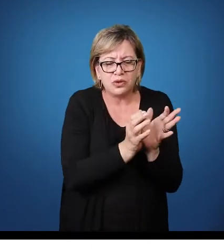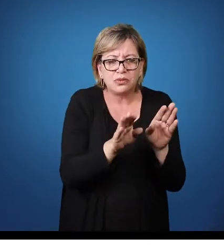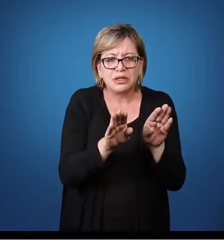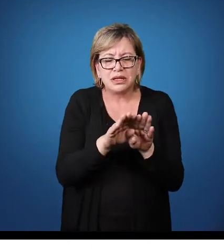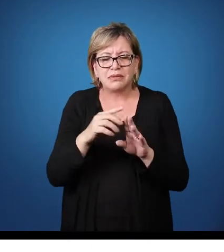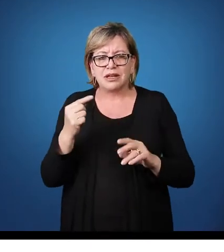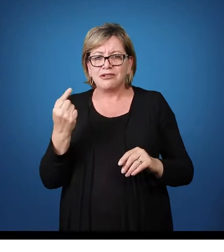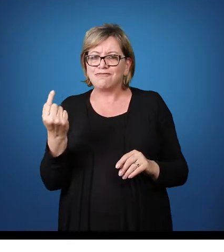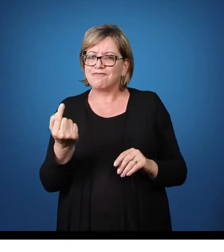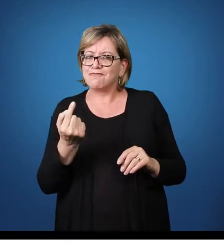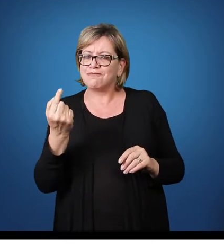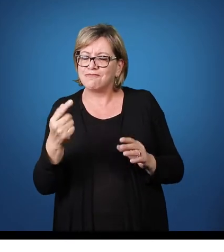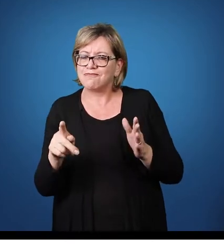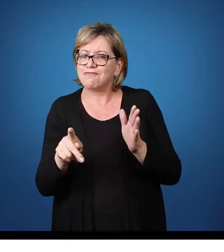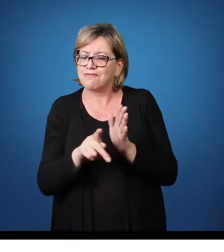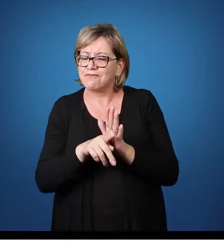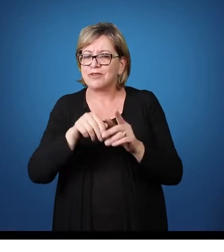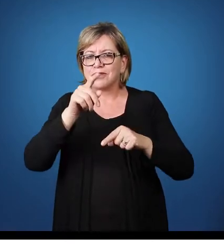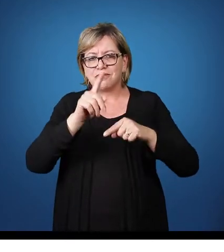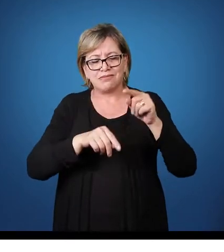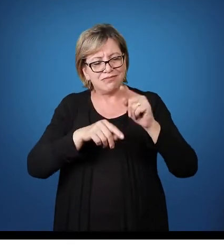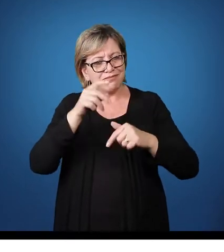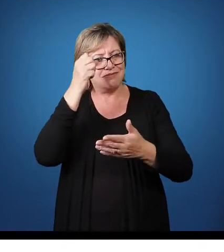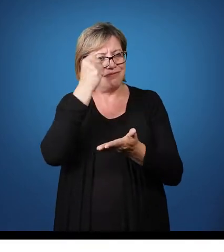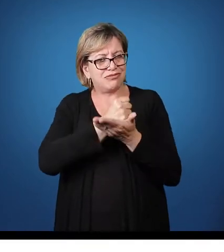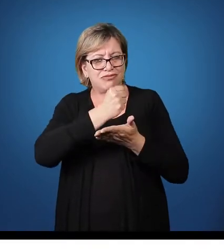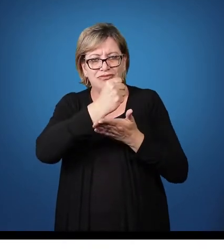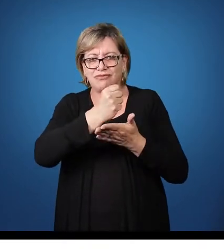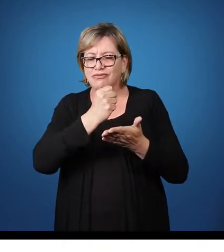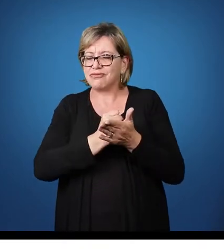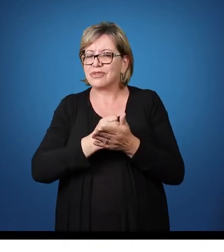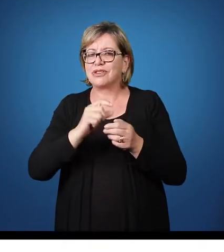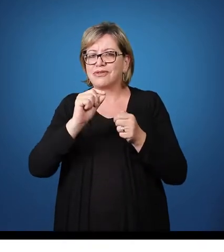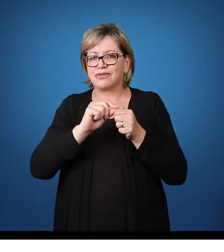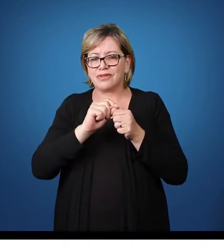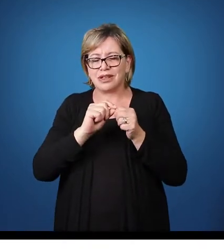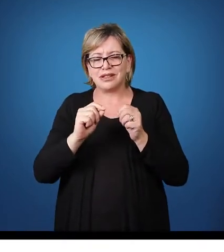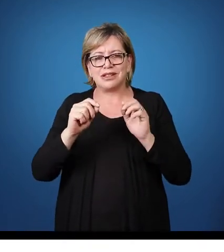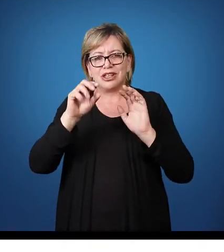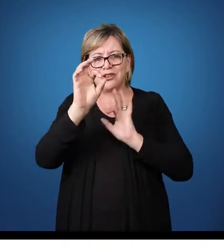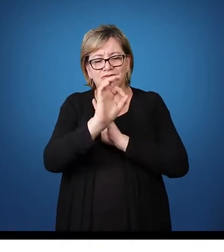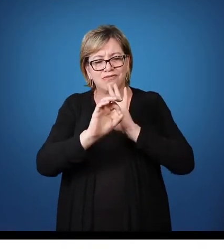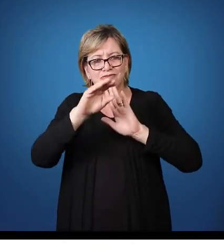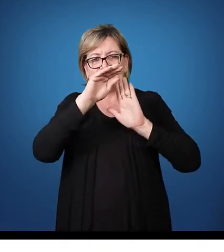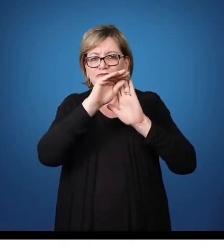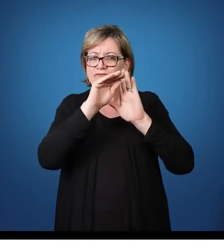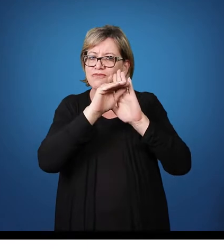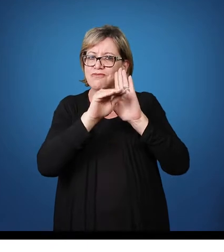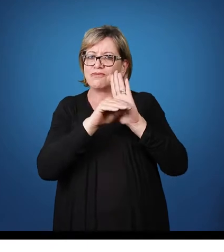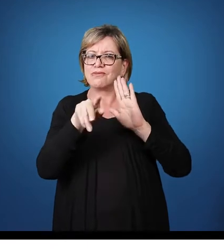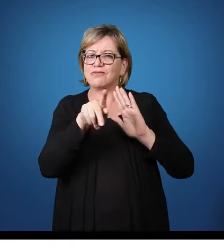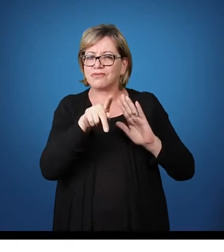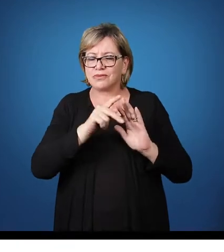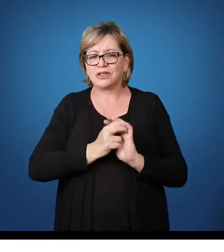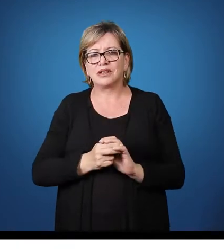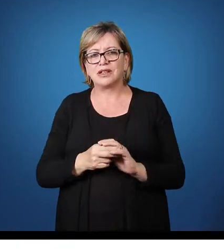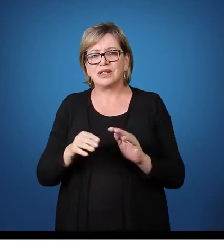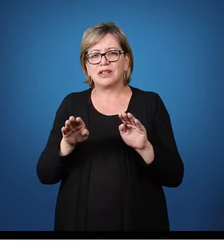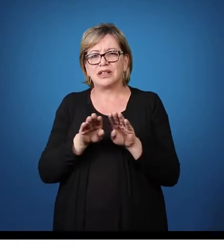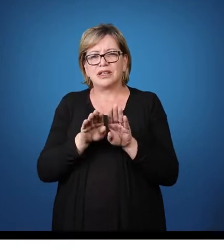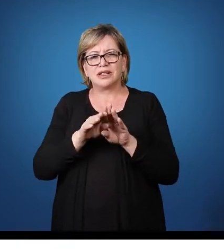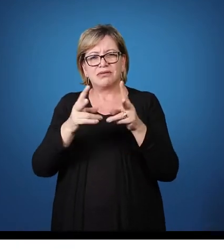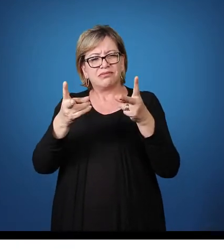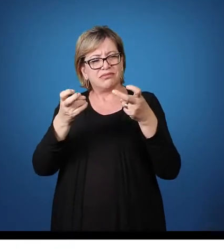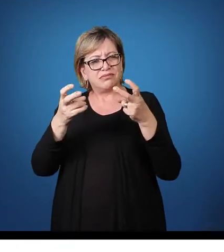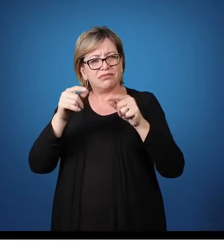também dos documentos que norteiam o ato de planejar do professor Nós vimos também, a partir